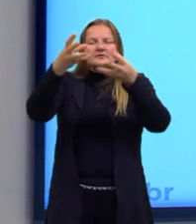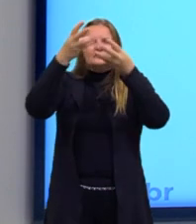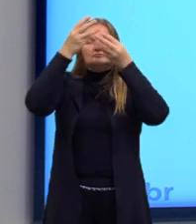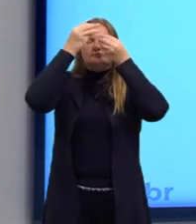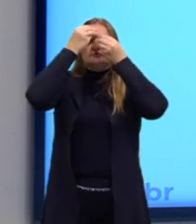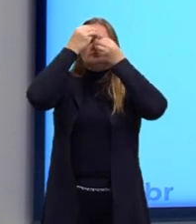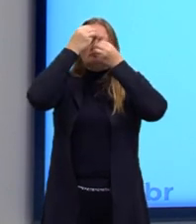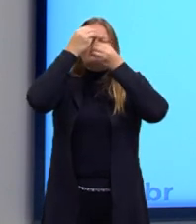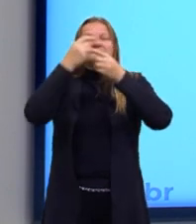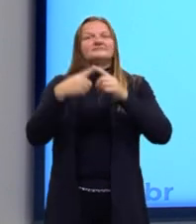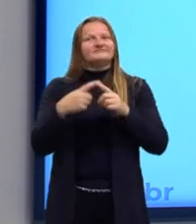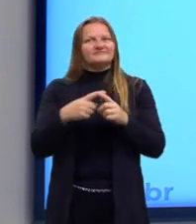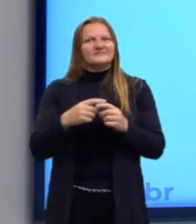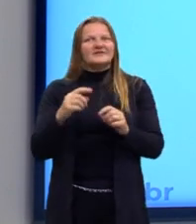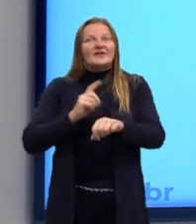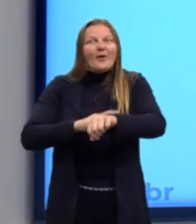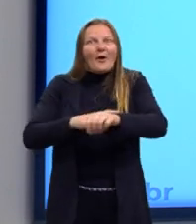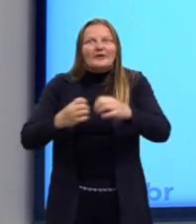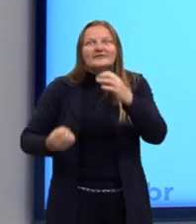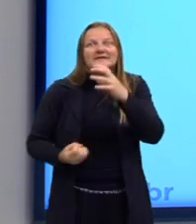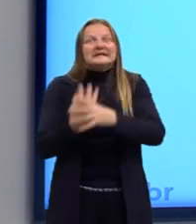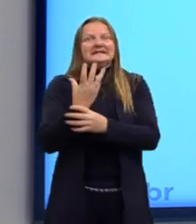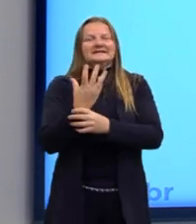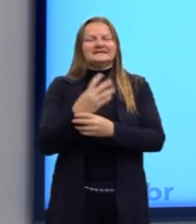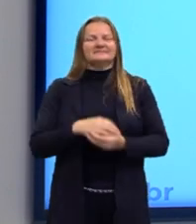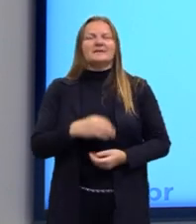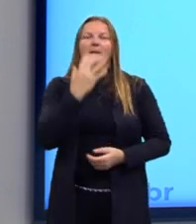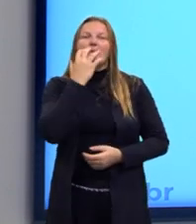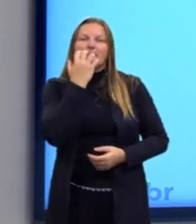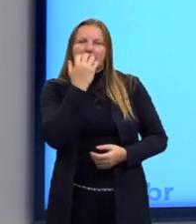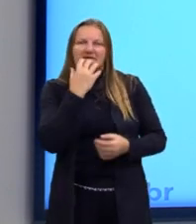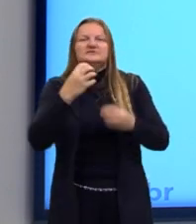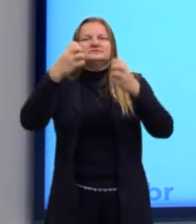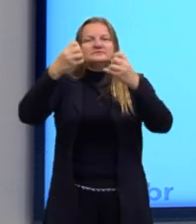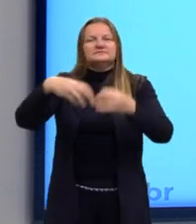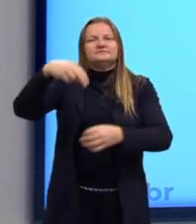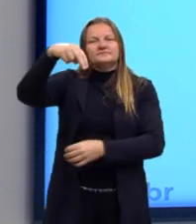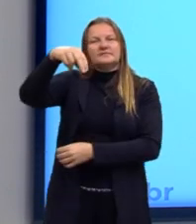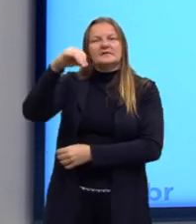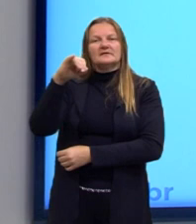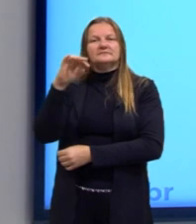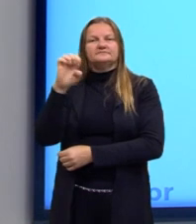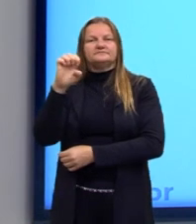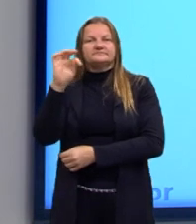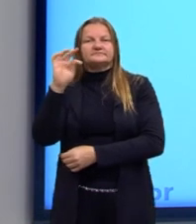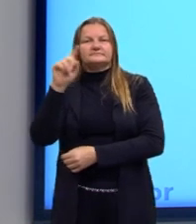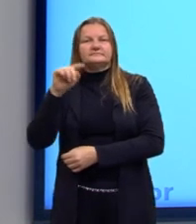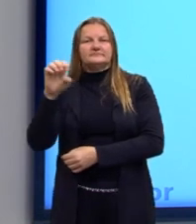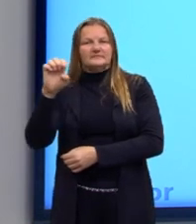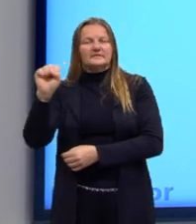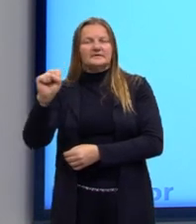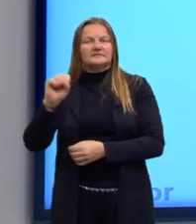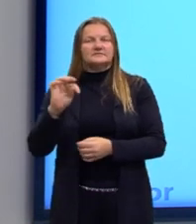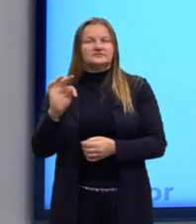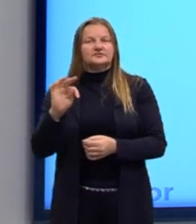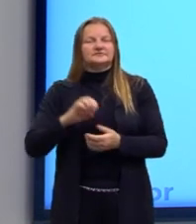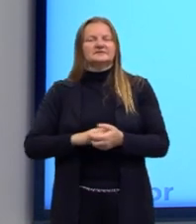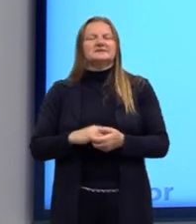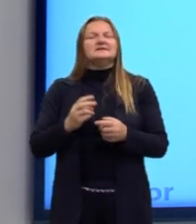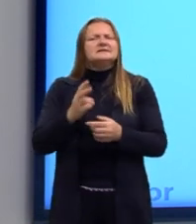arte imediata. Então, o Nietzsche foi um dos camaradas que falou muito sobre a questão da arte, dessa